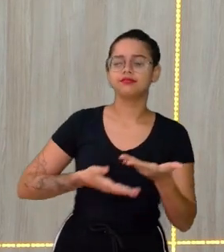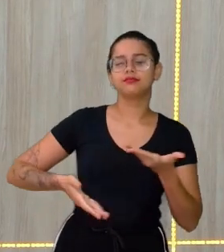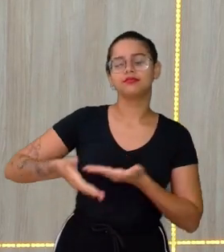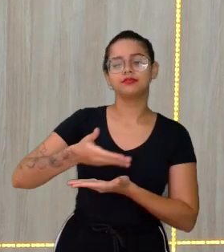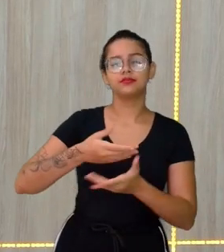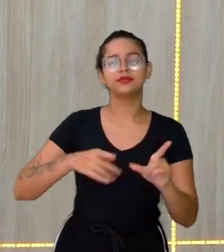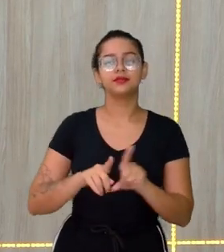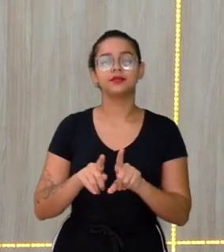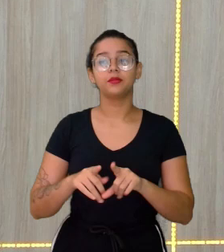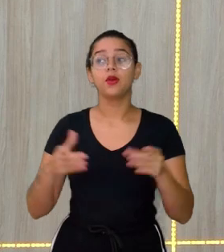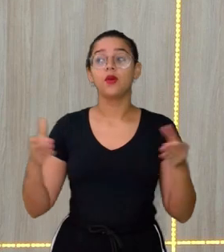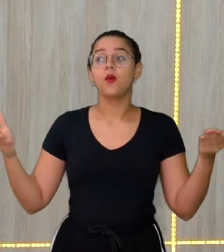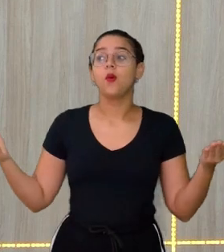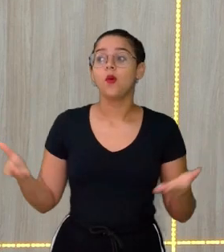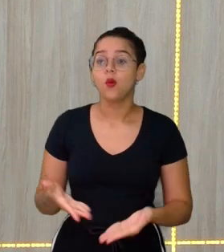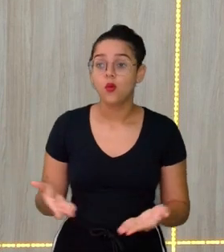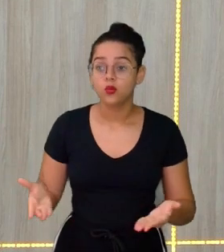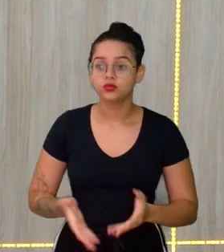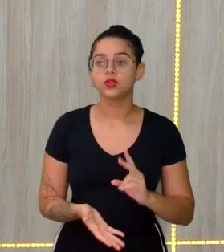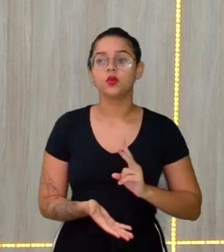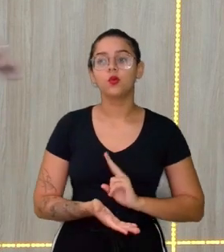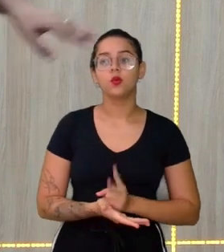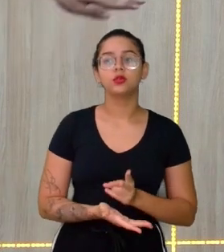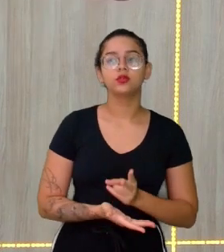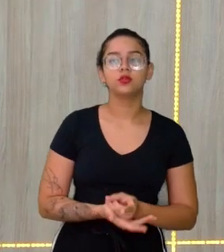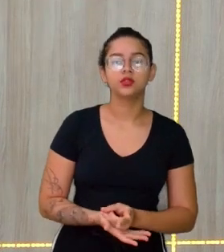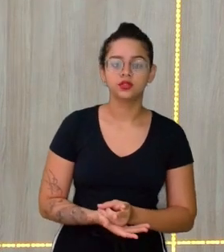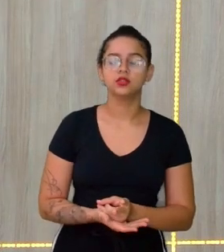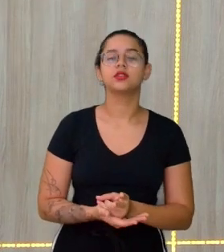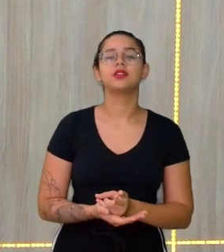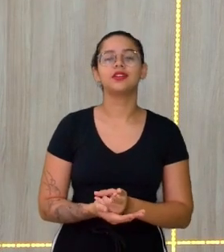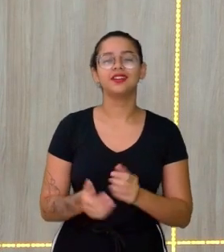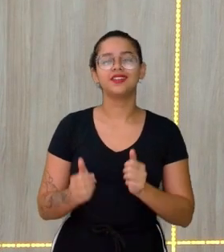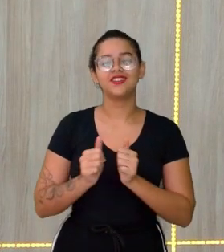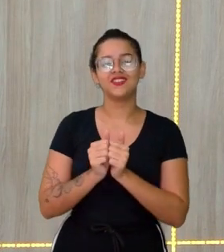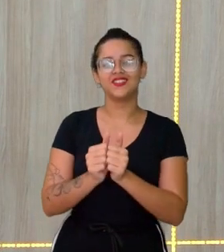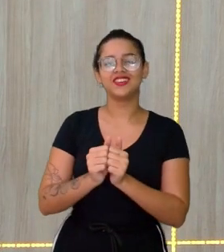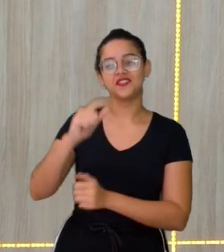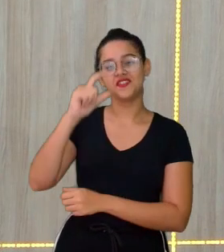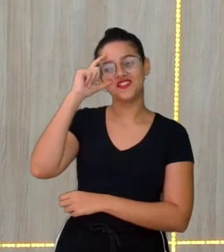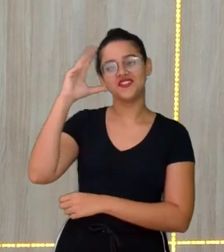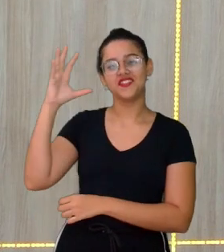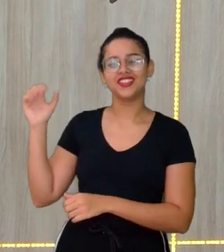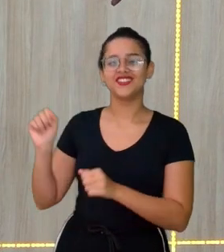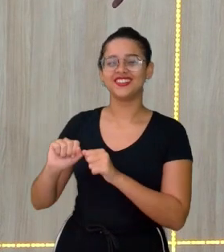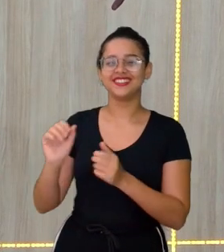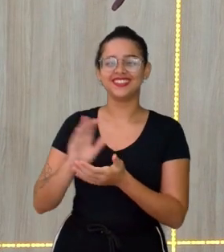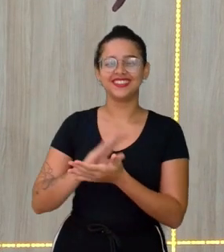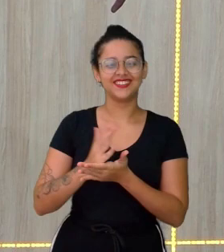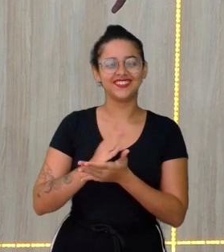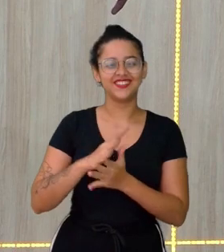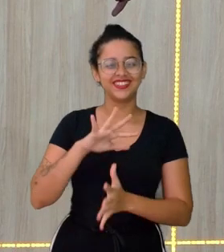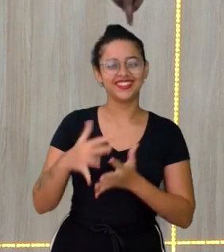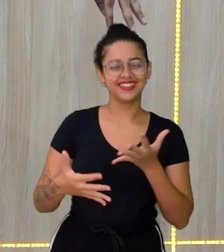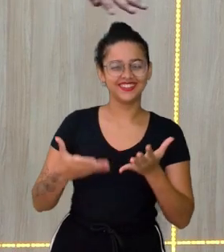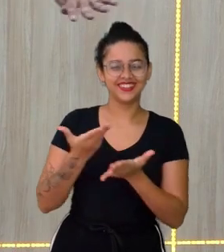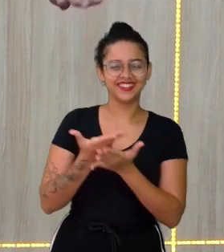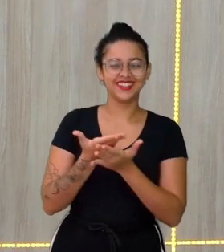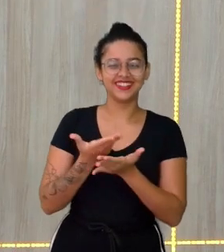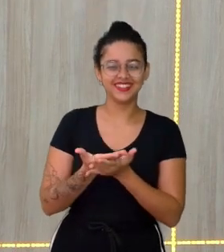Hoje vai ser uma continuação Acompanhado por Vitória Aqui fazendo a interpretação de livros da nossa aula